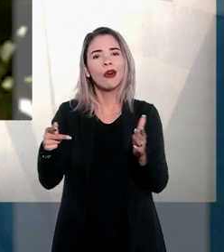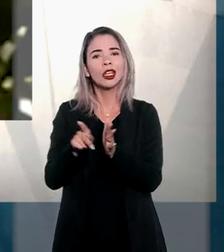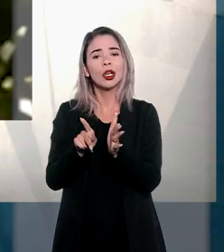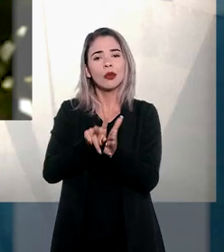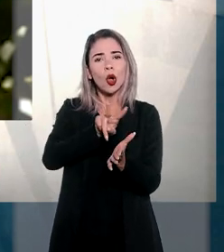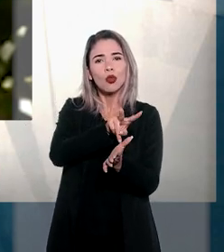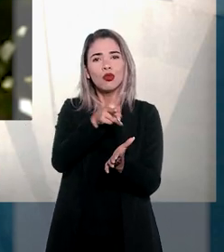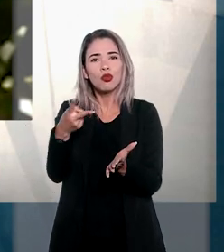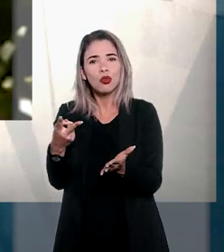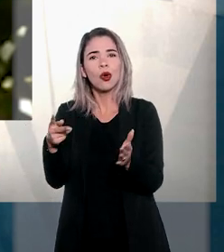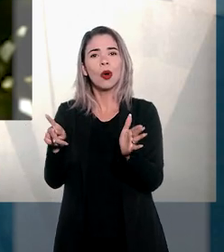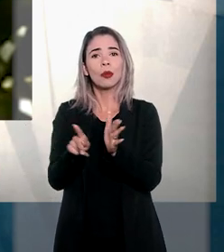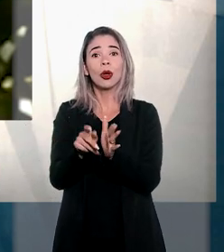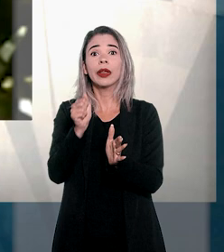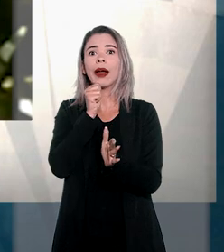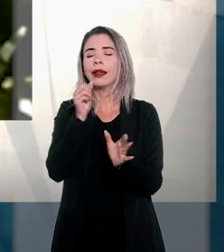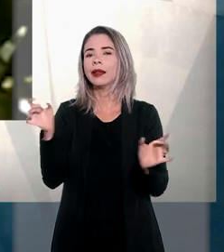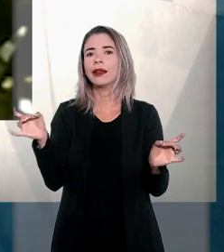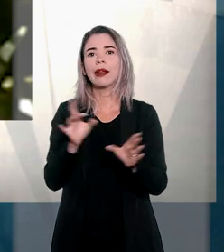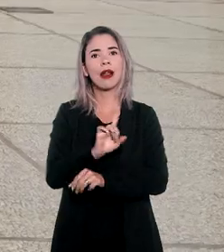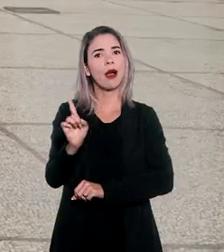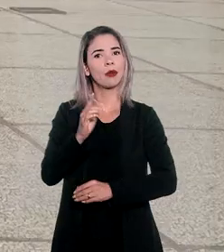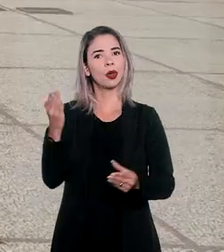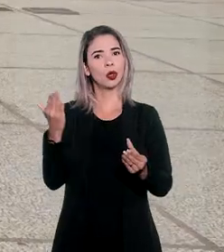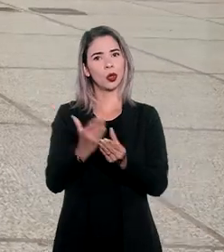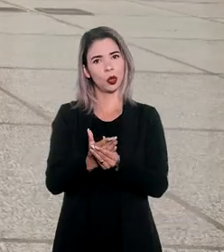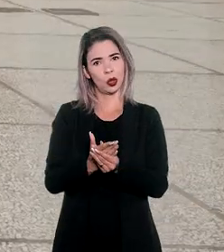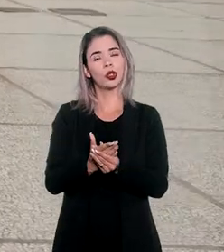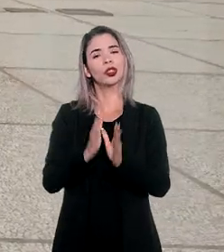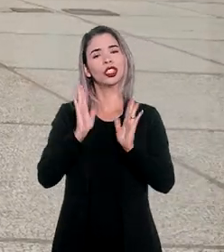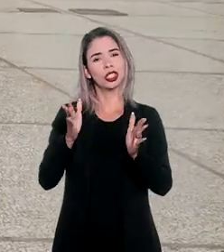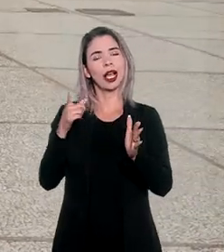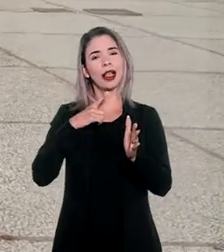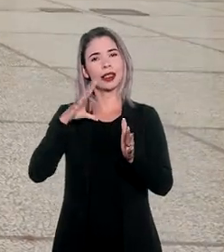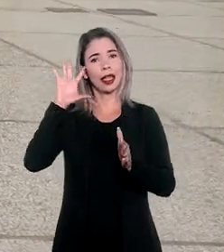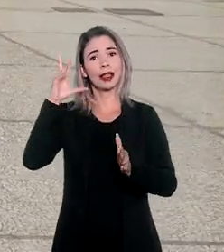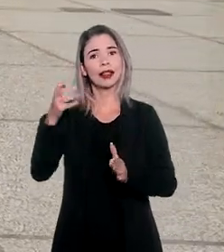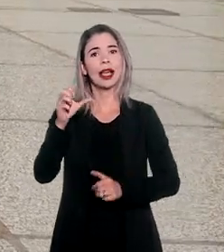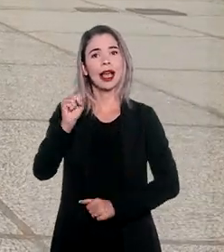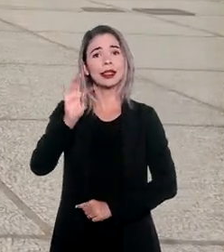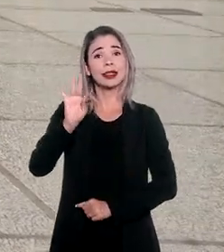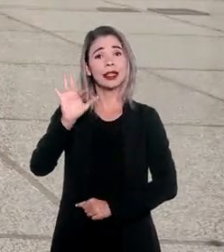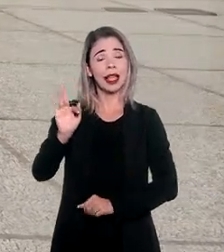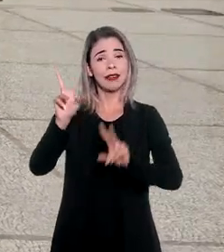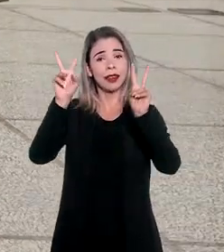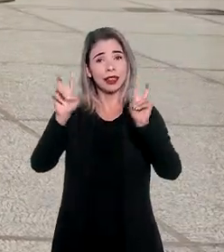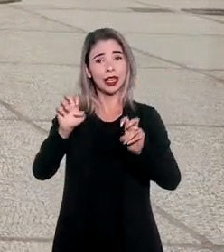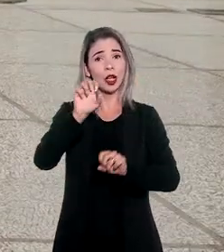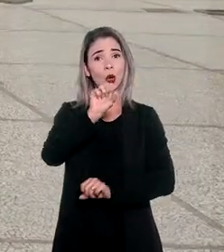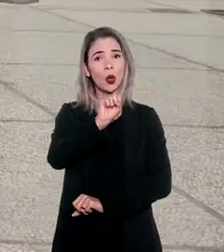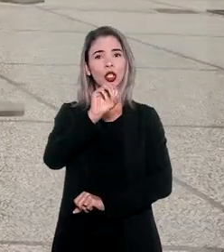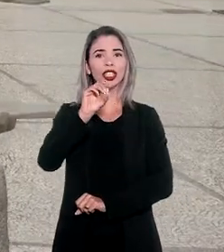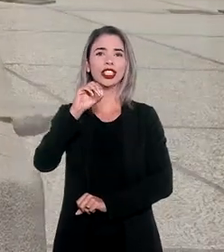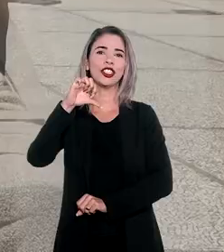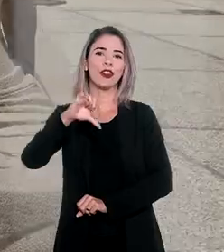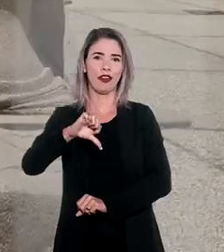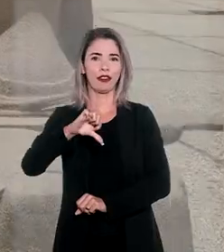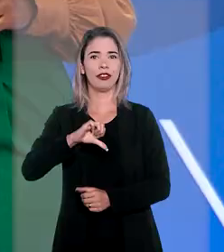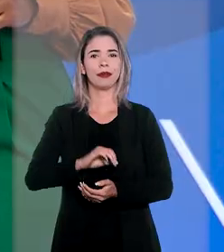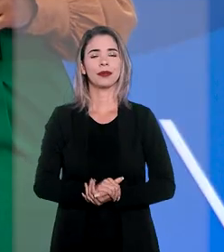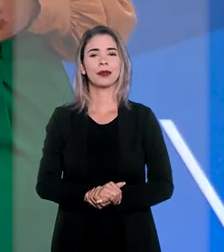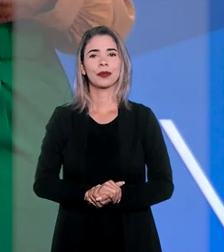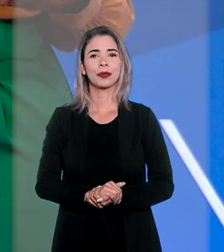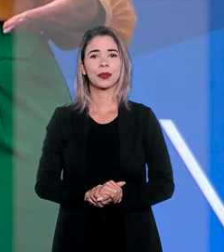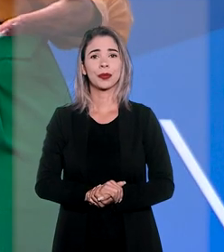sucessória em inventário ainda não concluído com base na decisão vinculante do STF no tema 809.